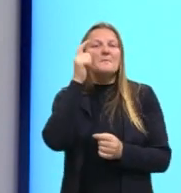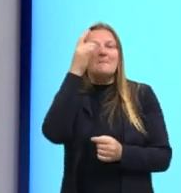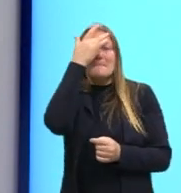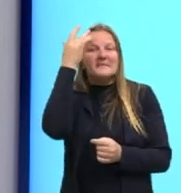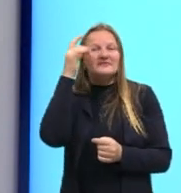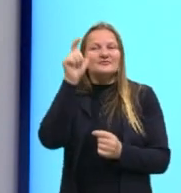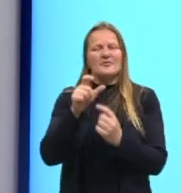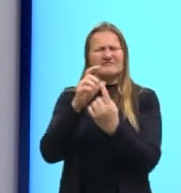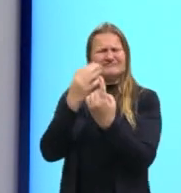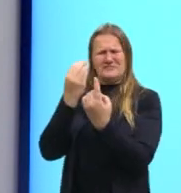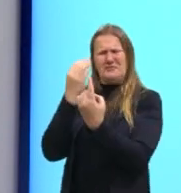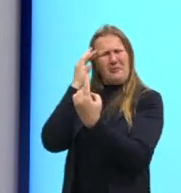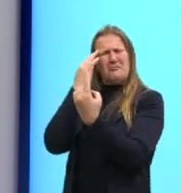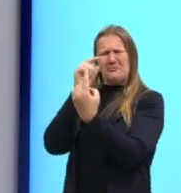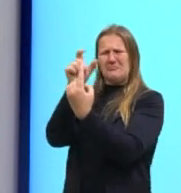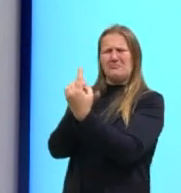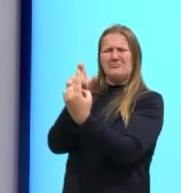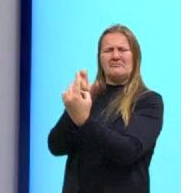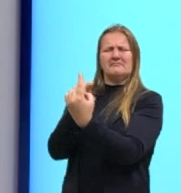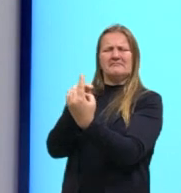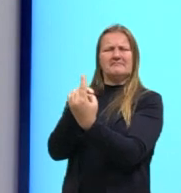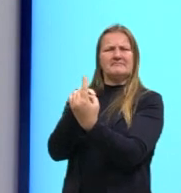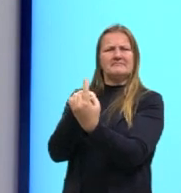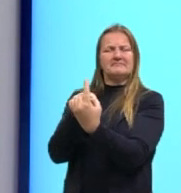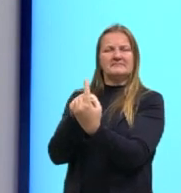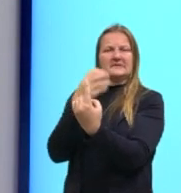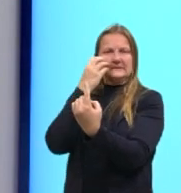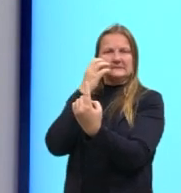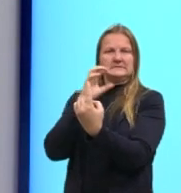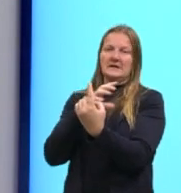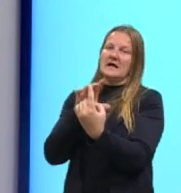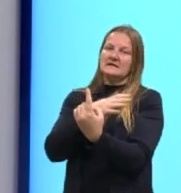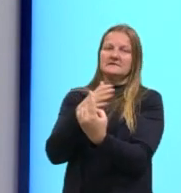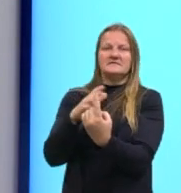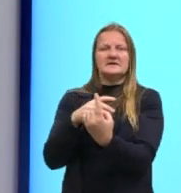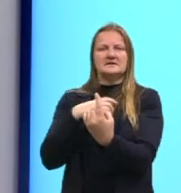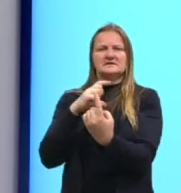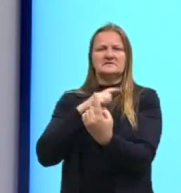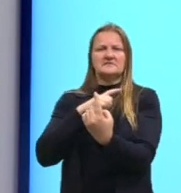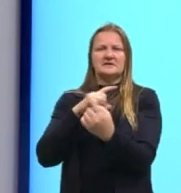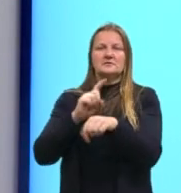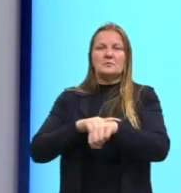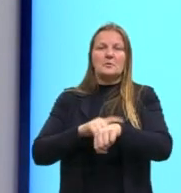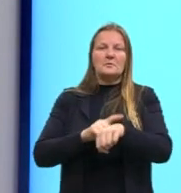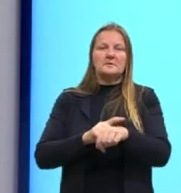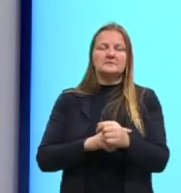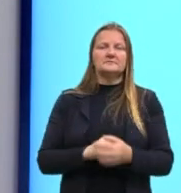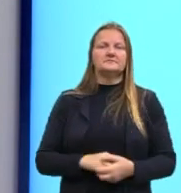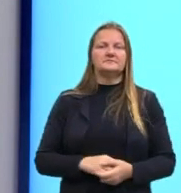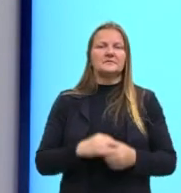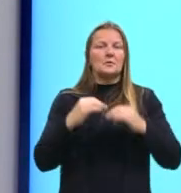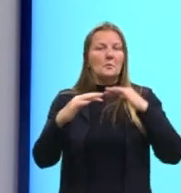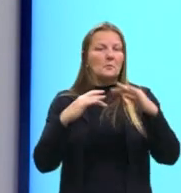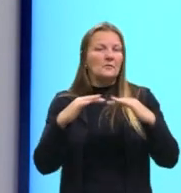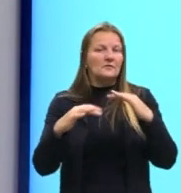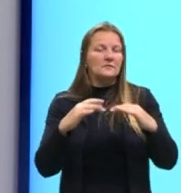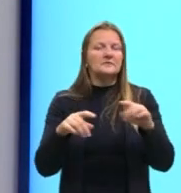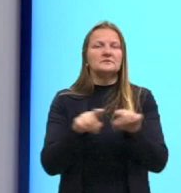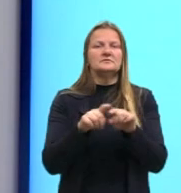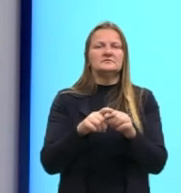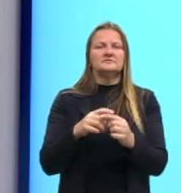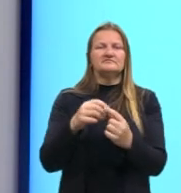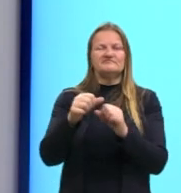entender, compreender o momento que está acontecendo, realizam um movimento de